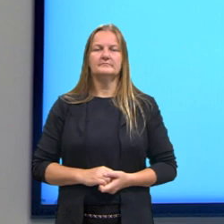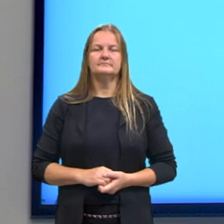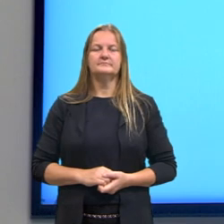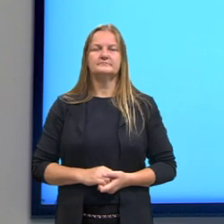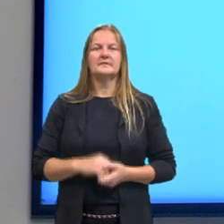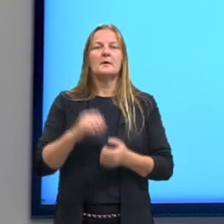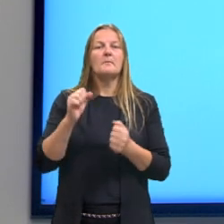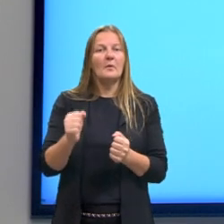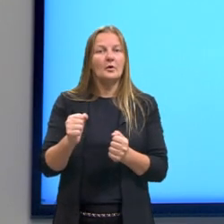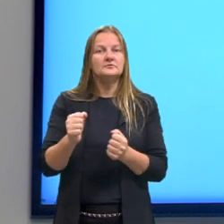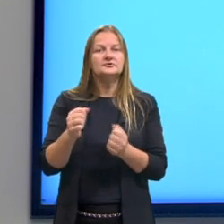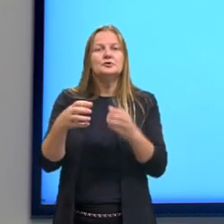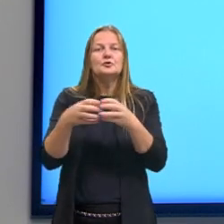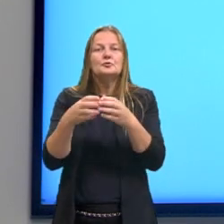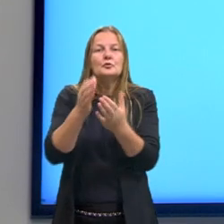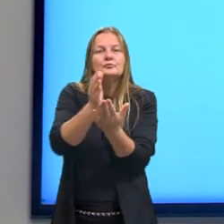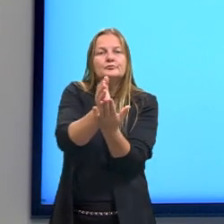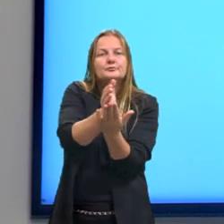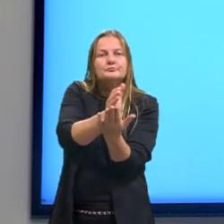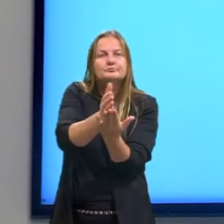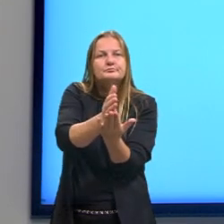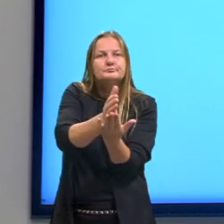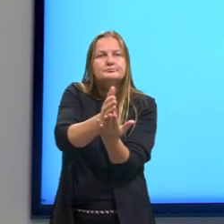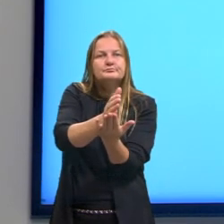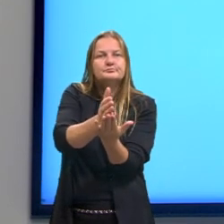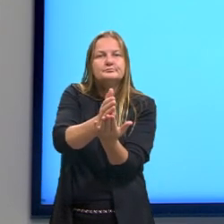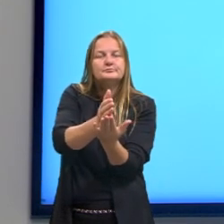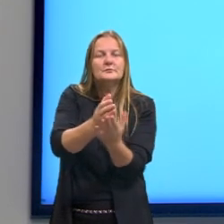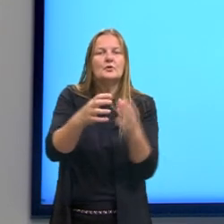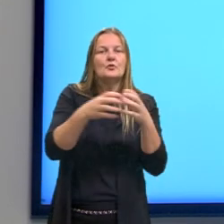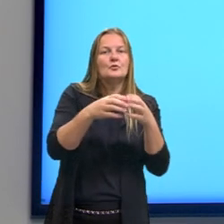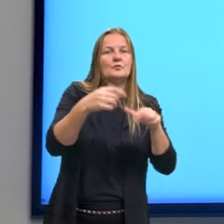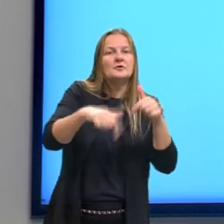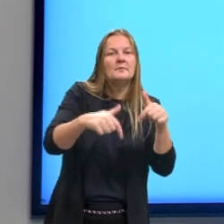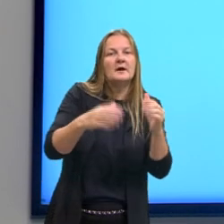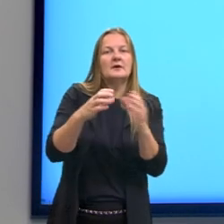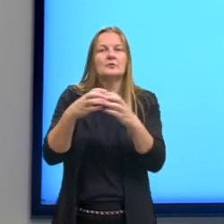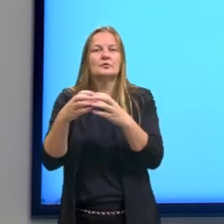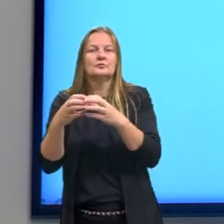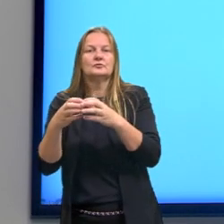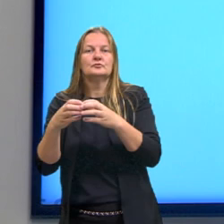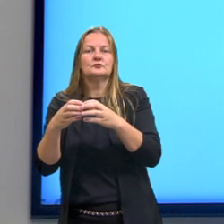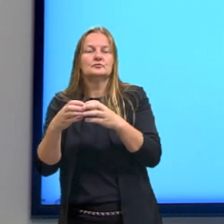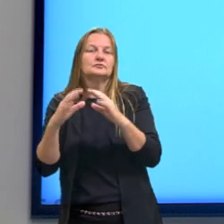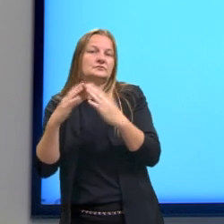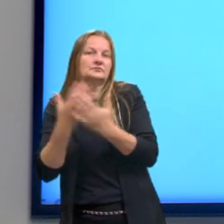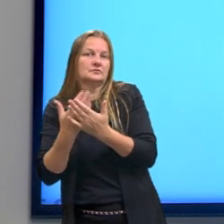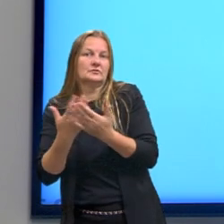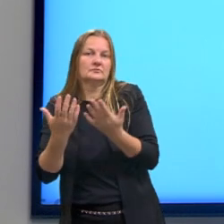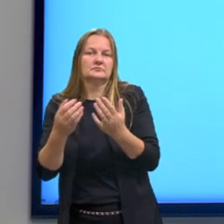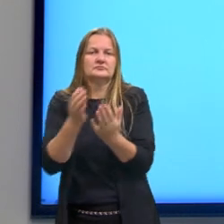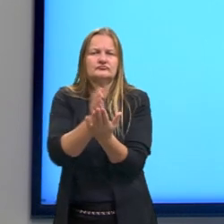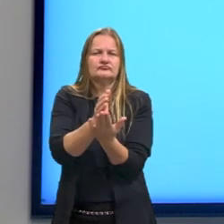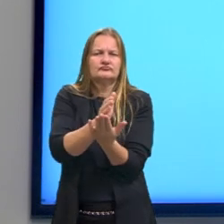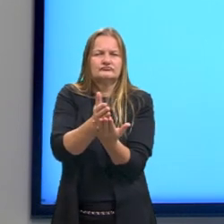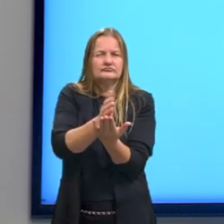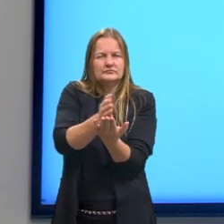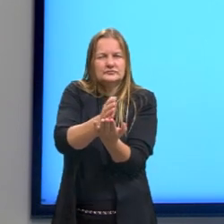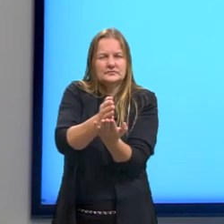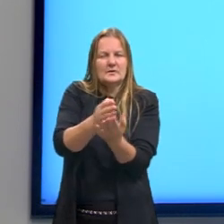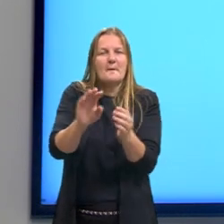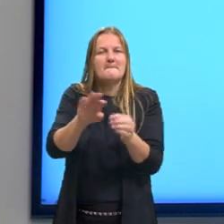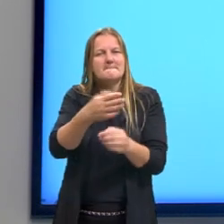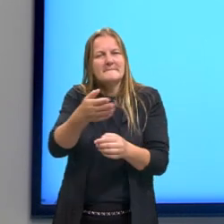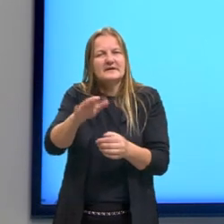intermediário, mesmo na escola, no trabalho, um grupo secundário, nós podemos acabarmos tendo um